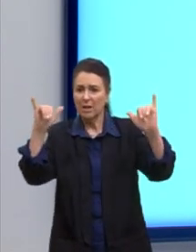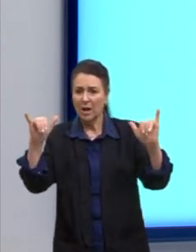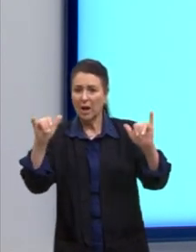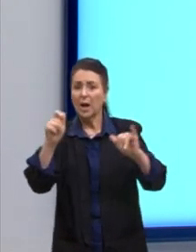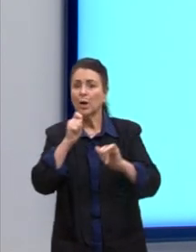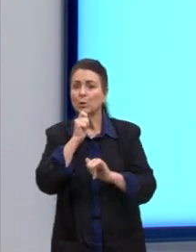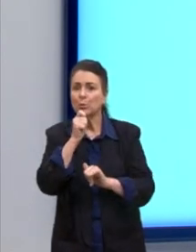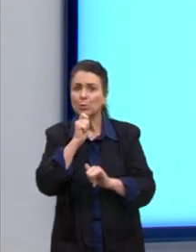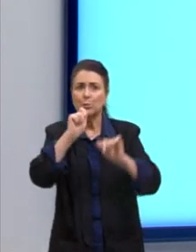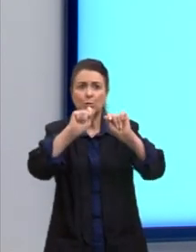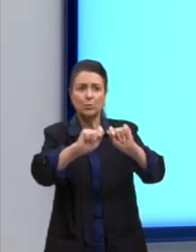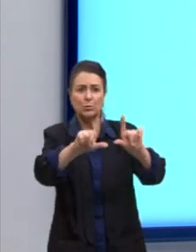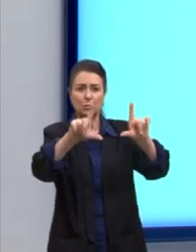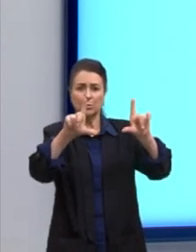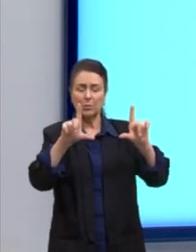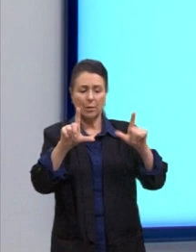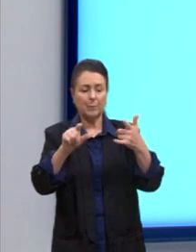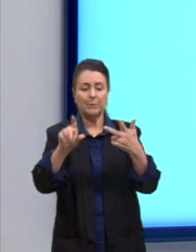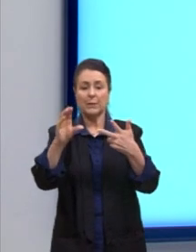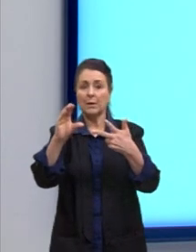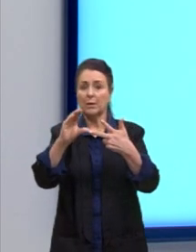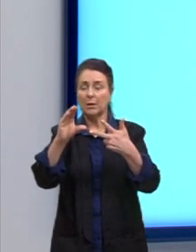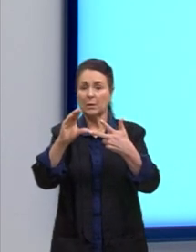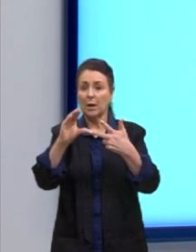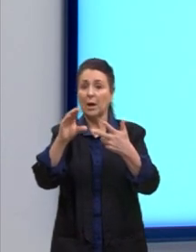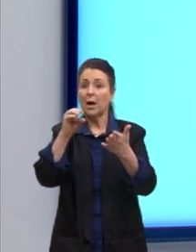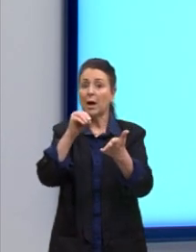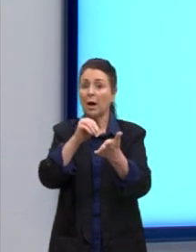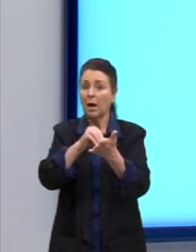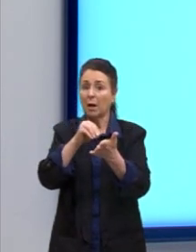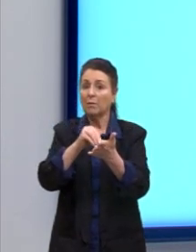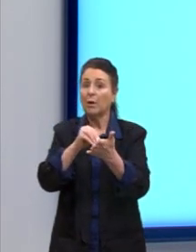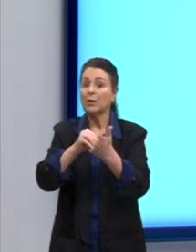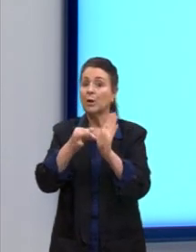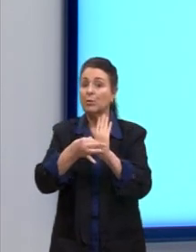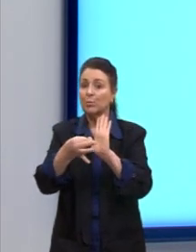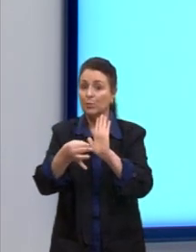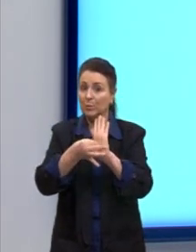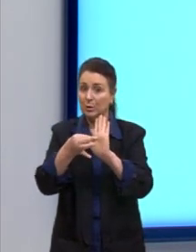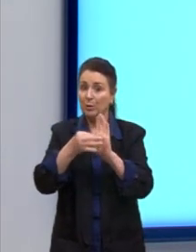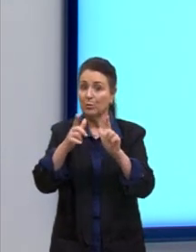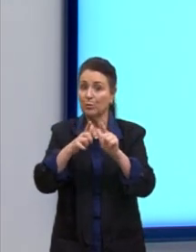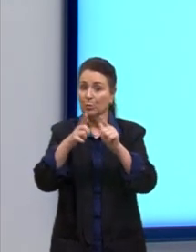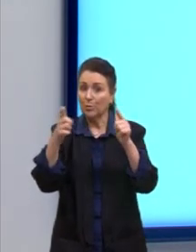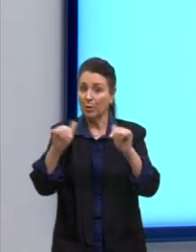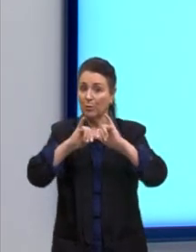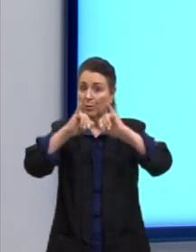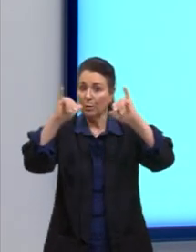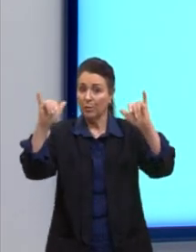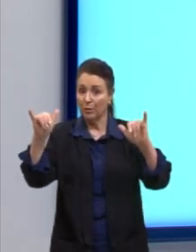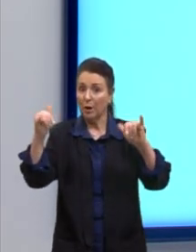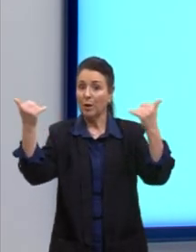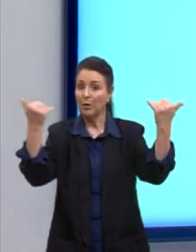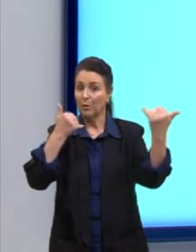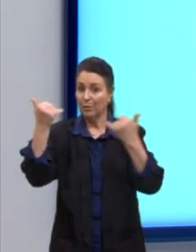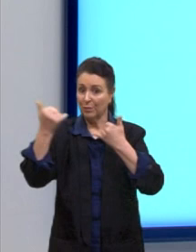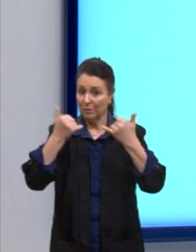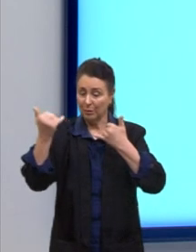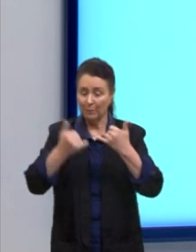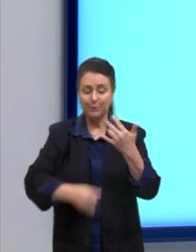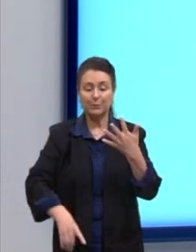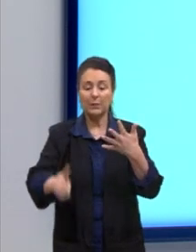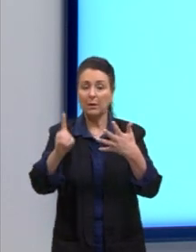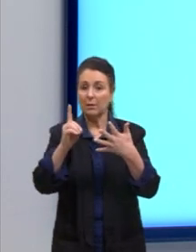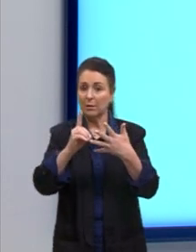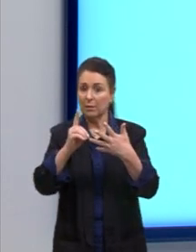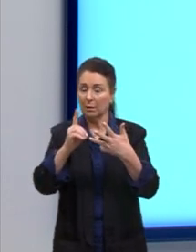Letra C, a imparcialidade dos telejornais na veiculação de informações. Letra D, a